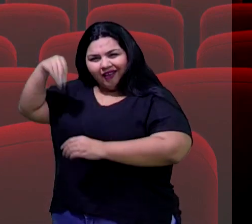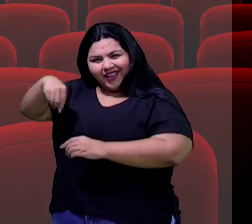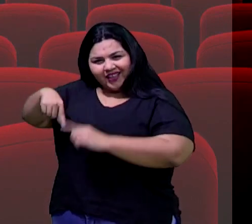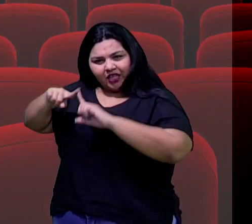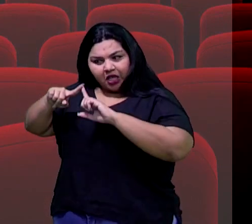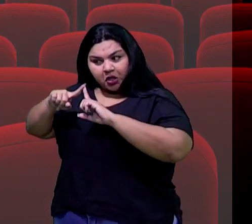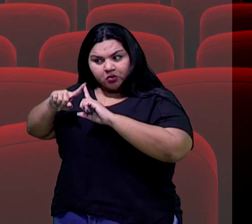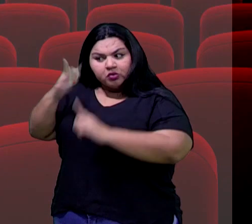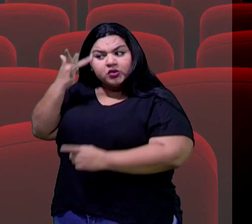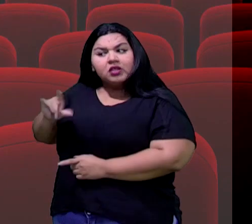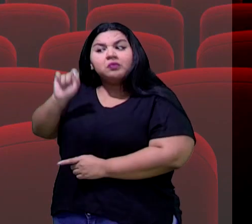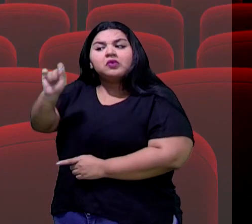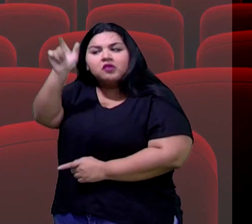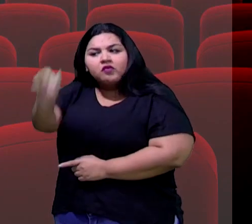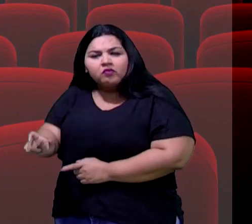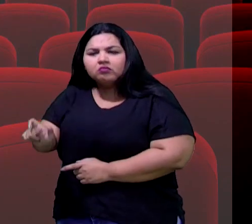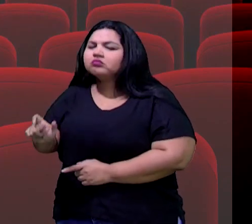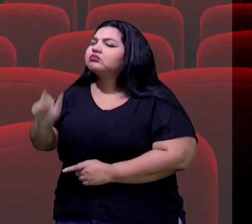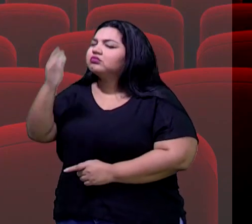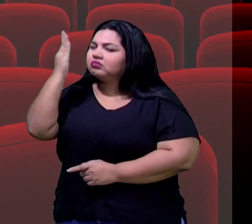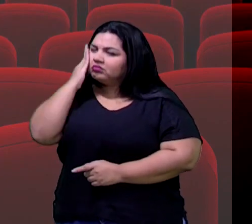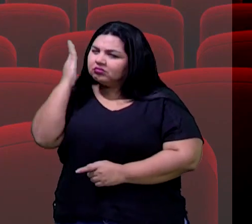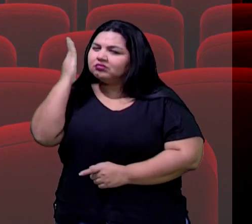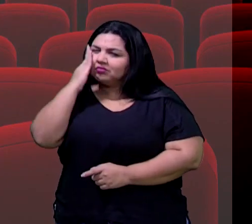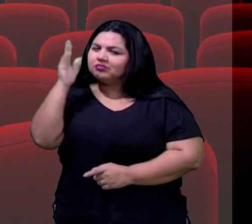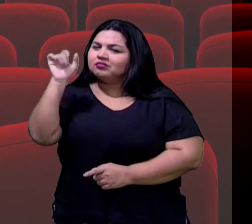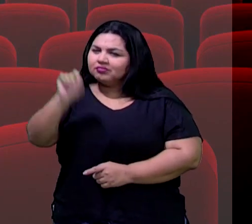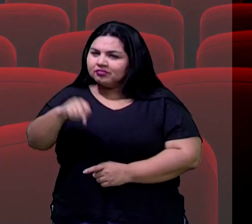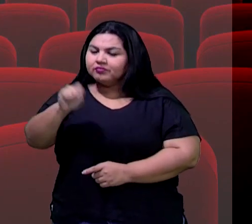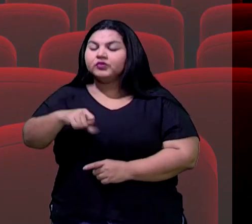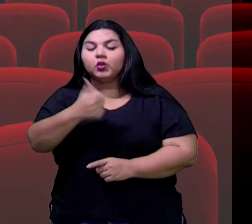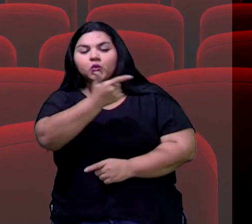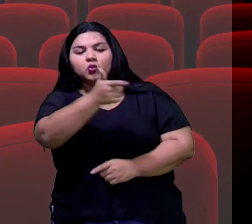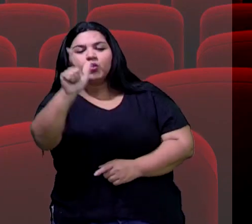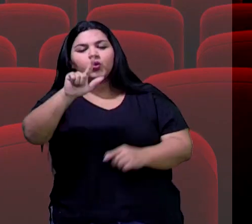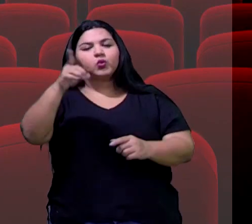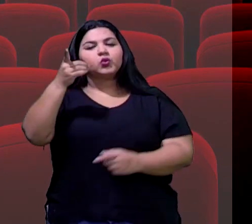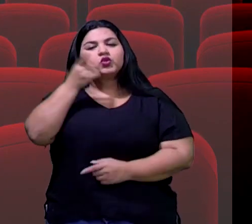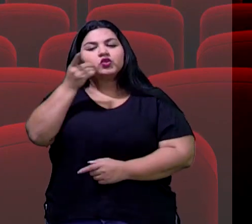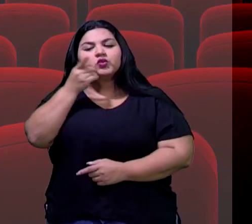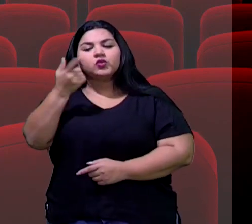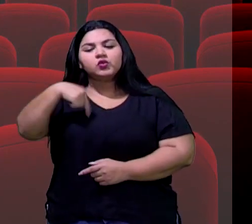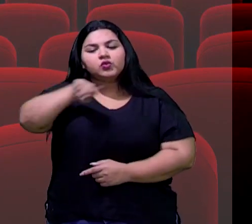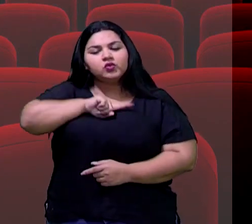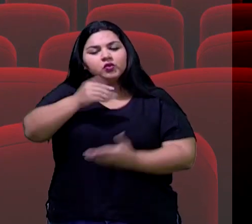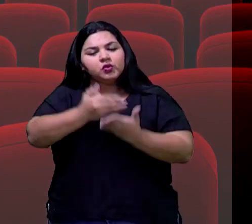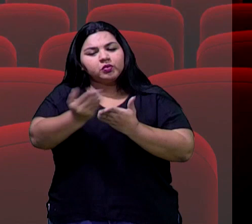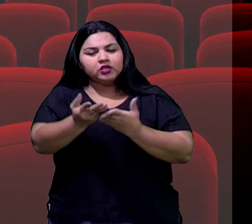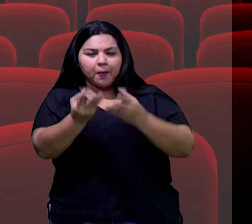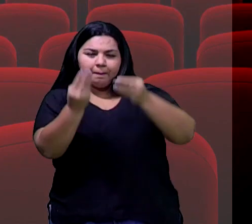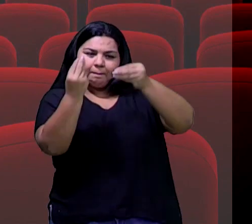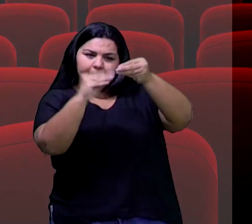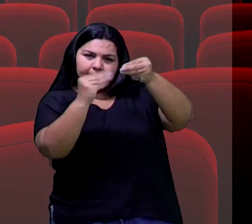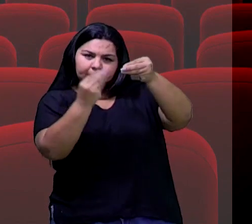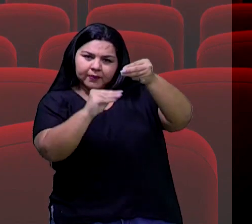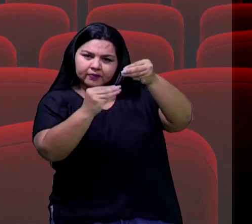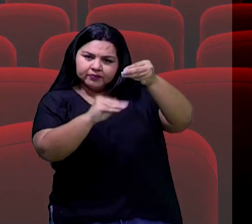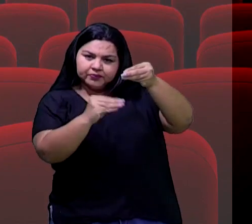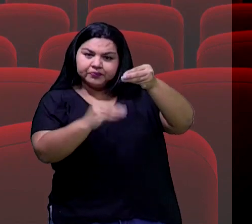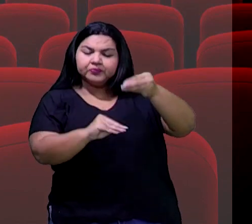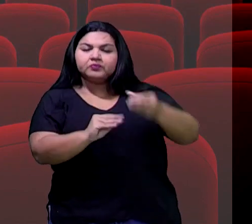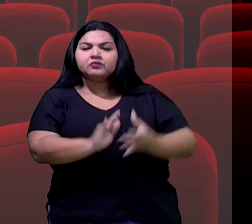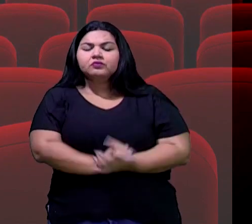não acontece, tá bom? A partir dos próximos dias, nós vamos começar a implementar, não é? Alguns,